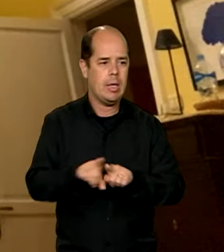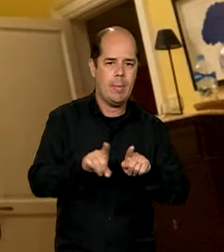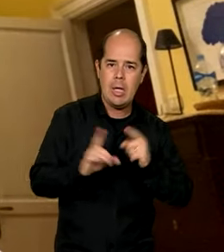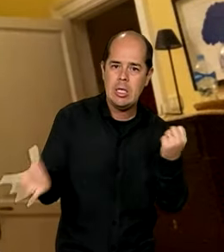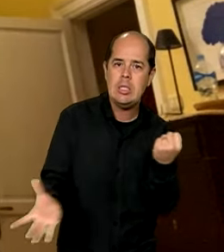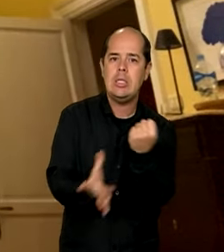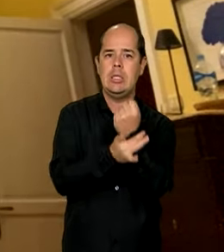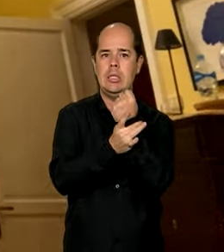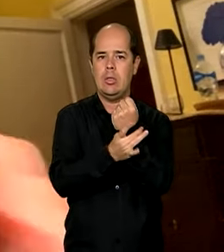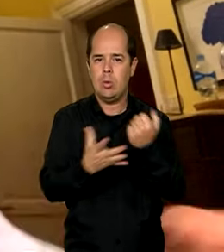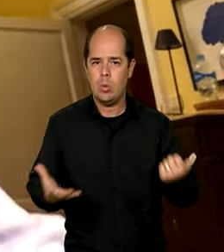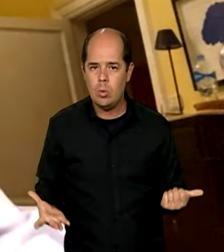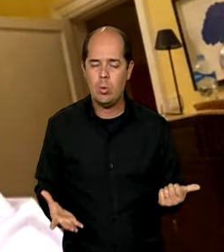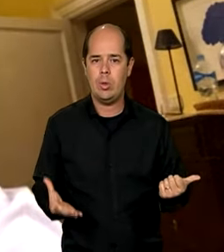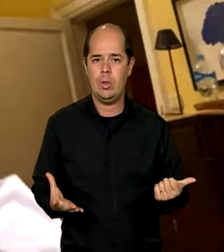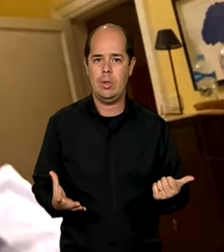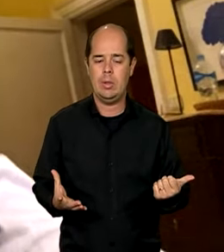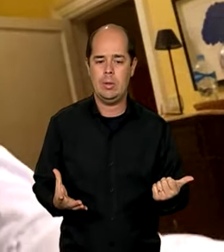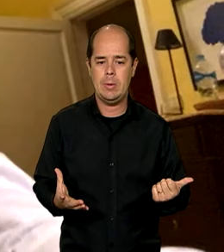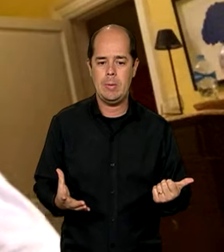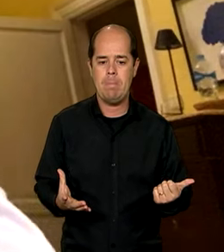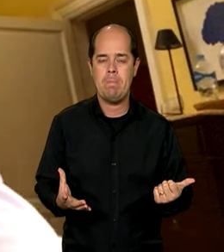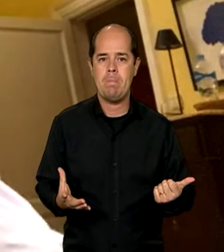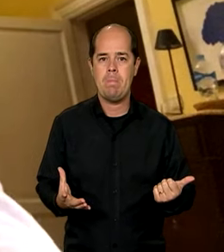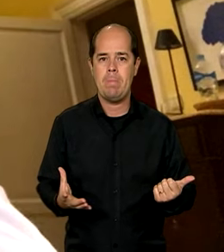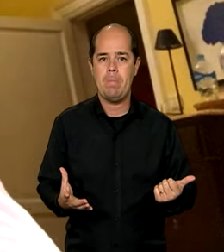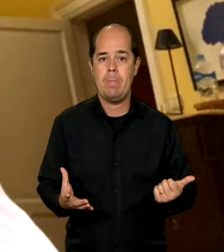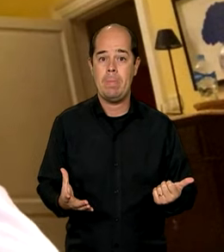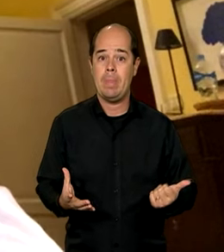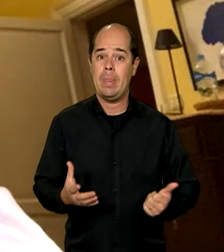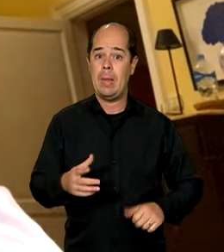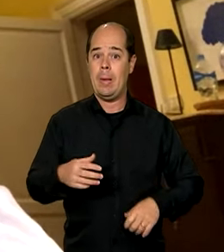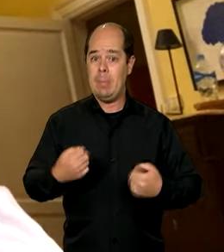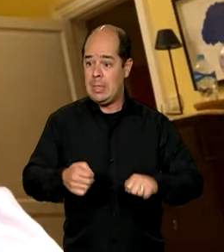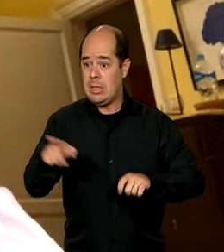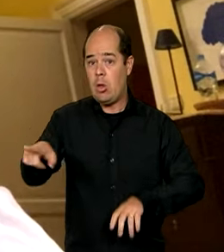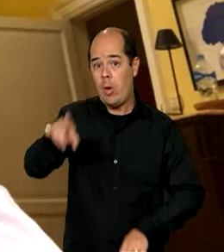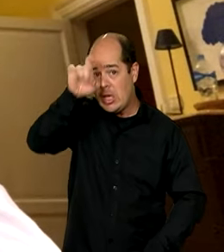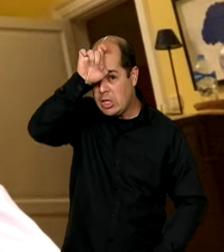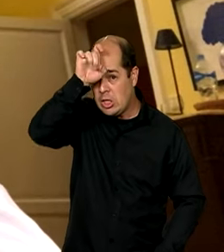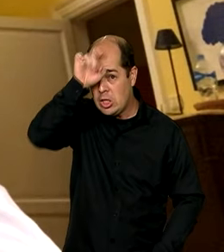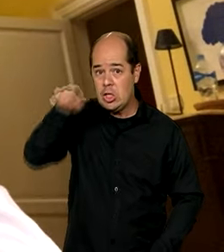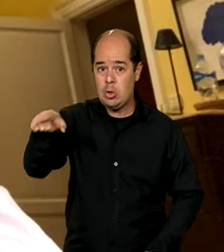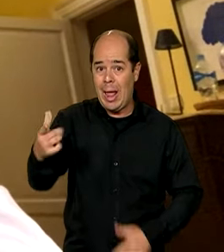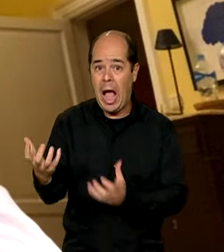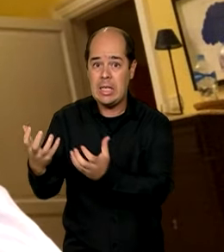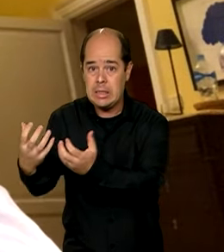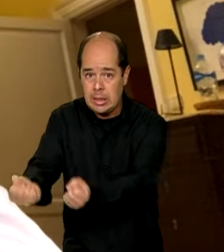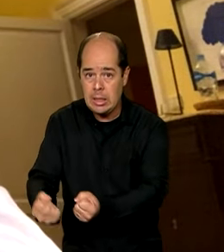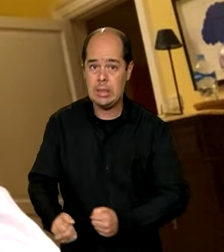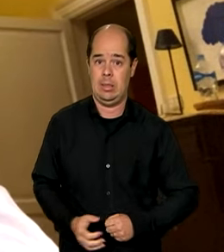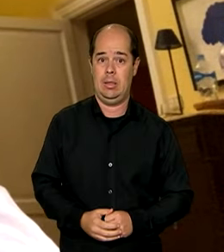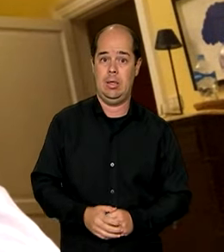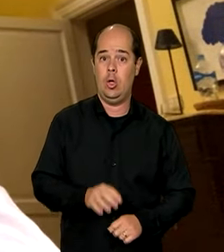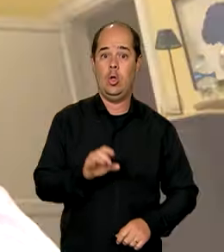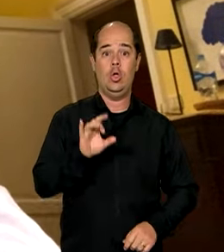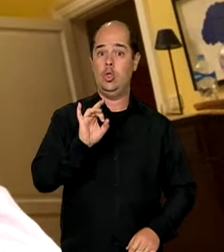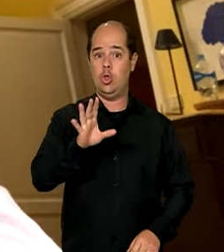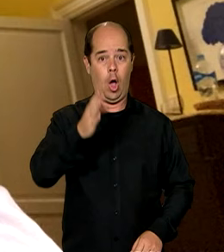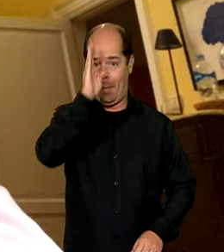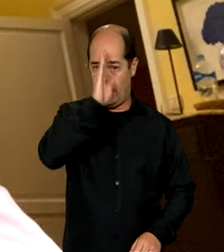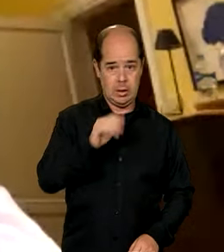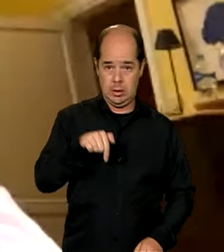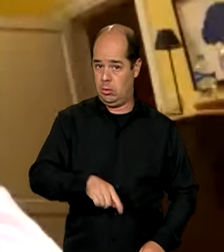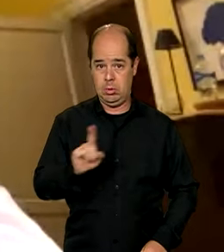segurança inclusive aqui do Egito, que afinal quem tem que nos autorizar, não só o Brasil, há outros países também que estão nessa mesma situação.